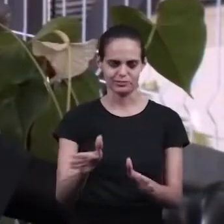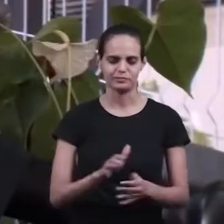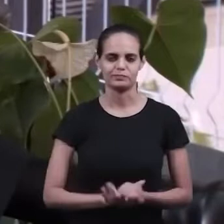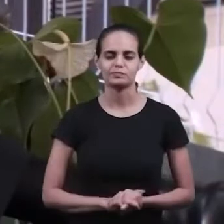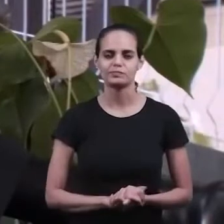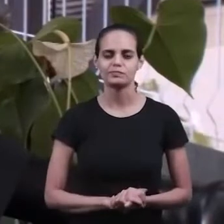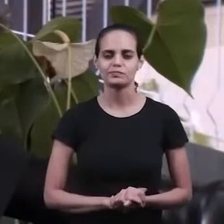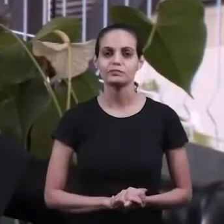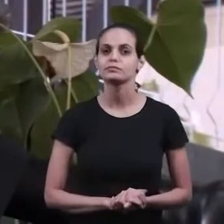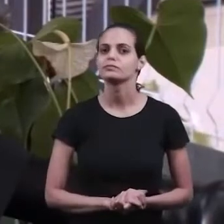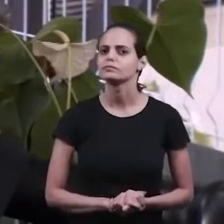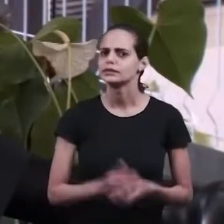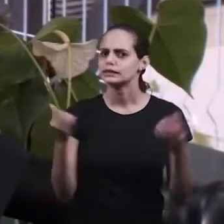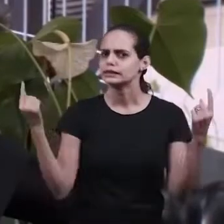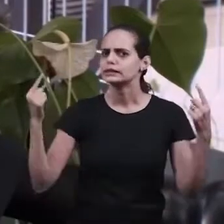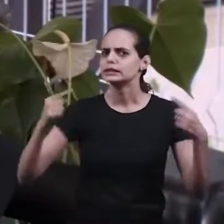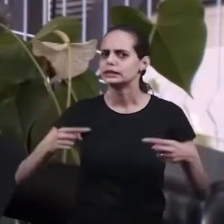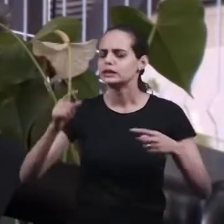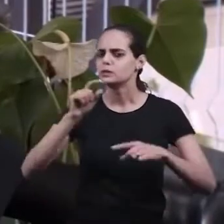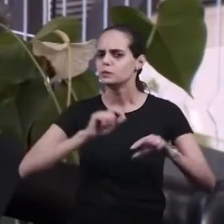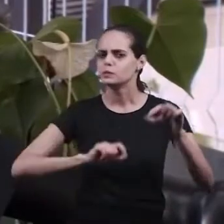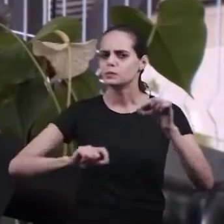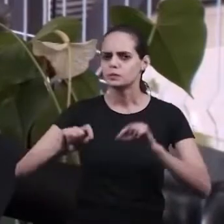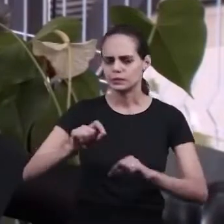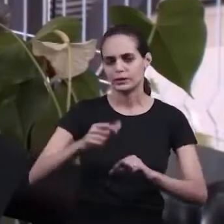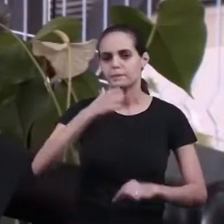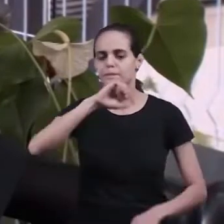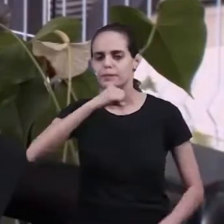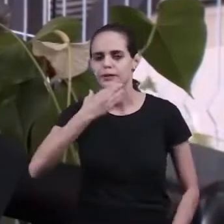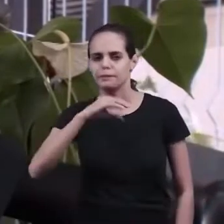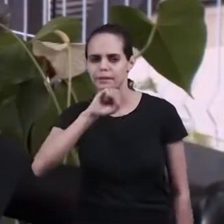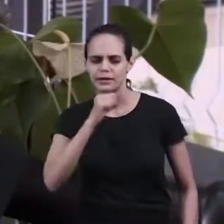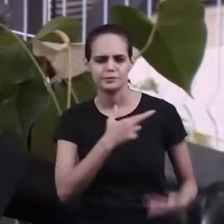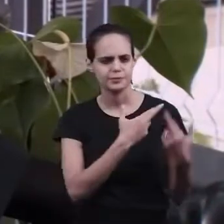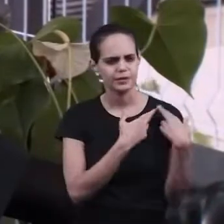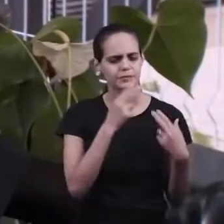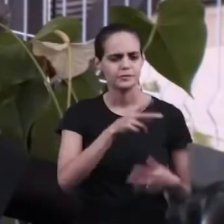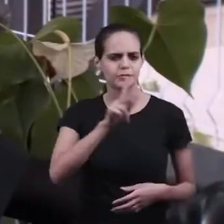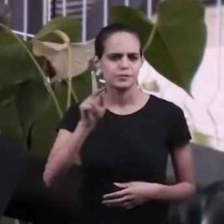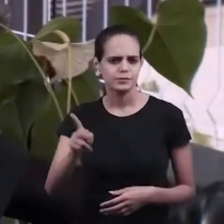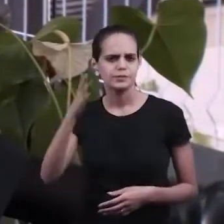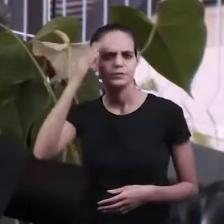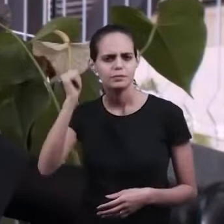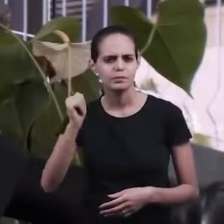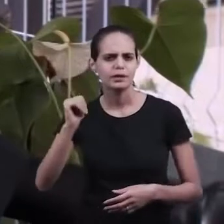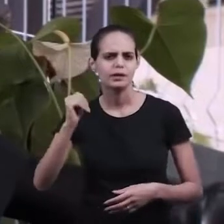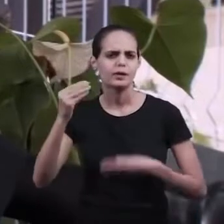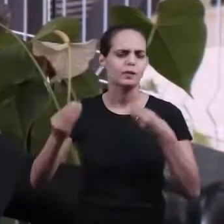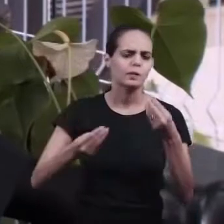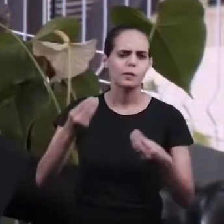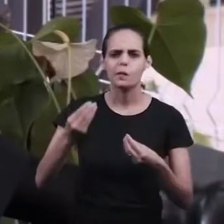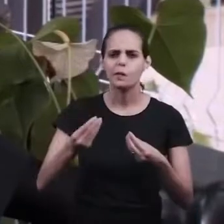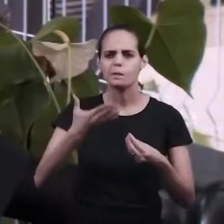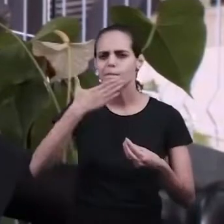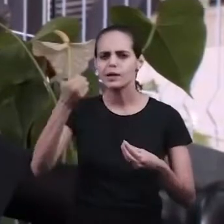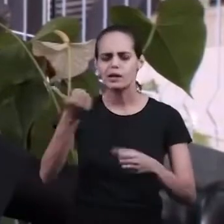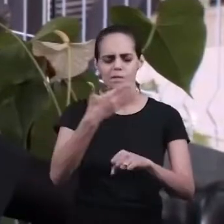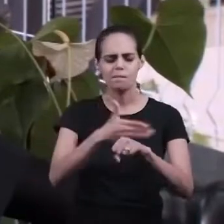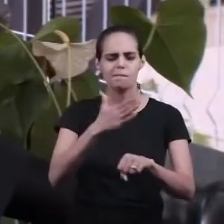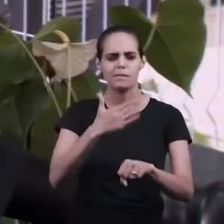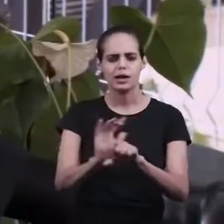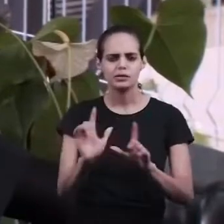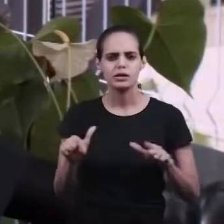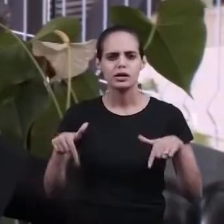Um dos grandes desafios para pais e professores é saber quais as melhores práticas ao lidarem com